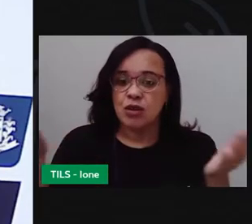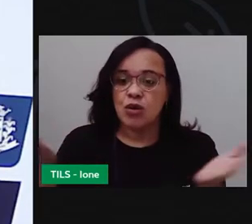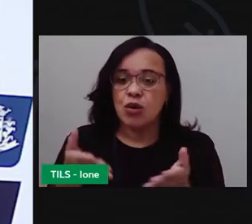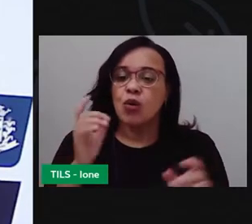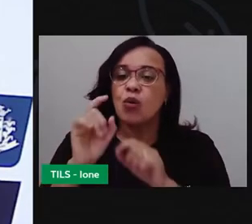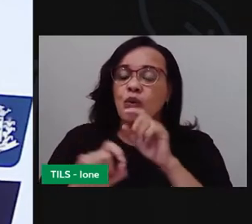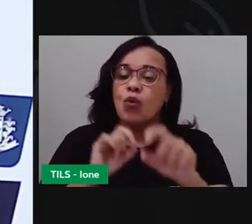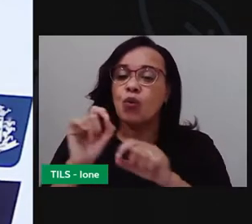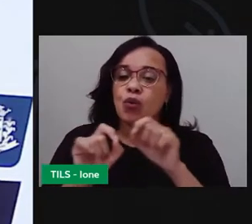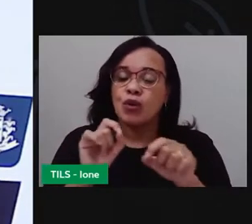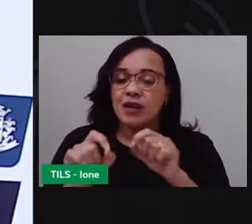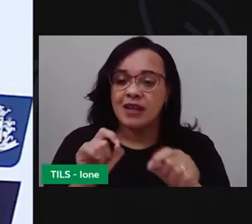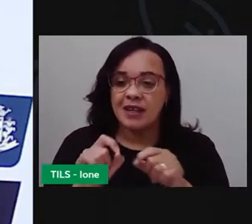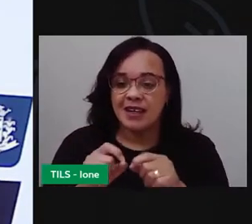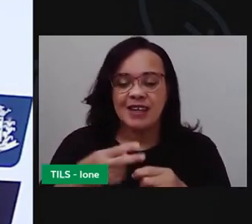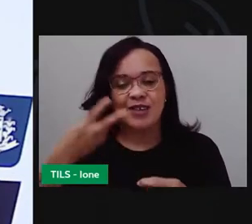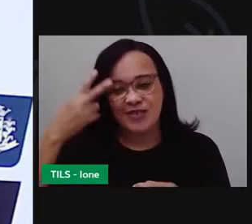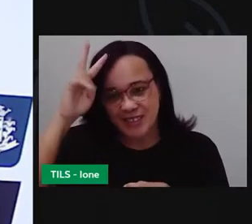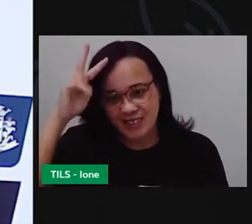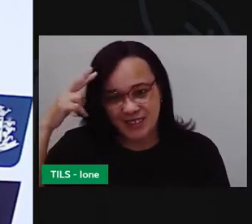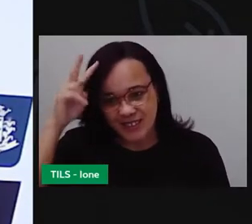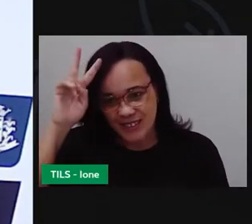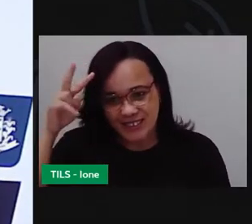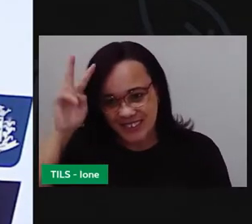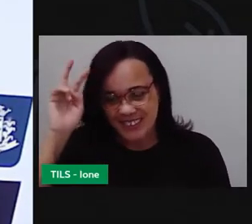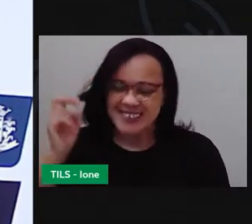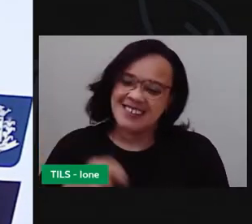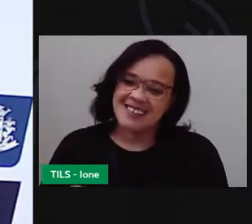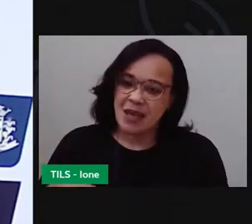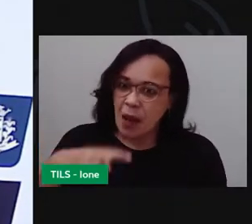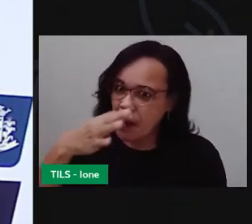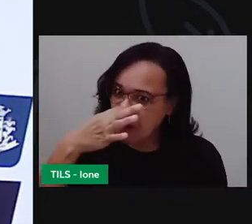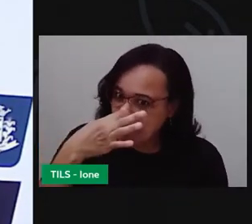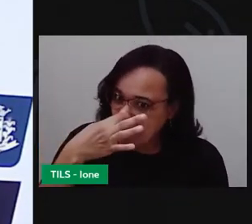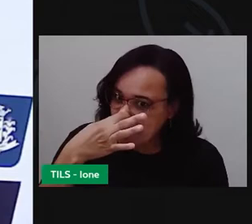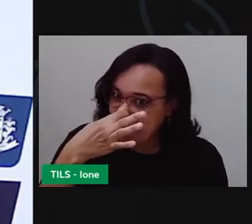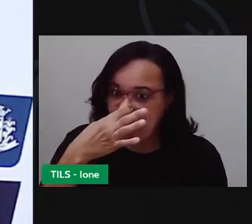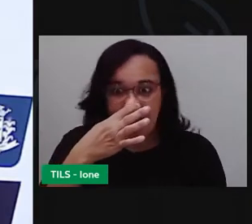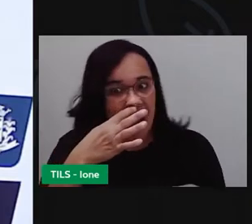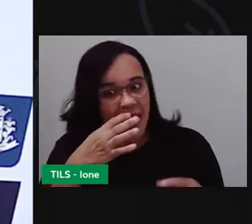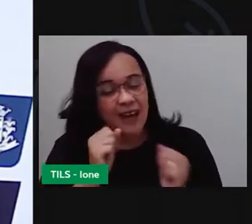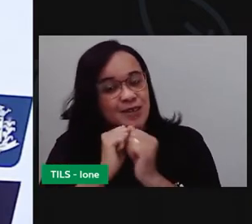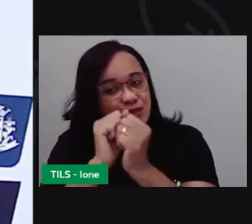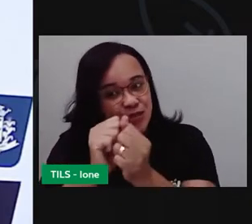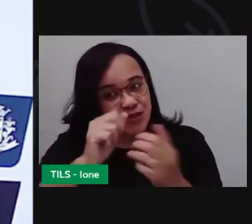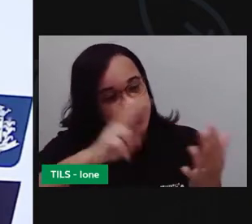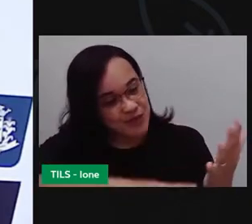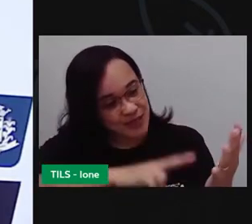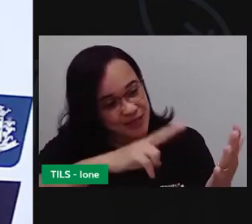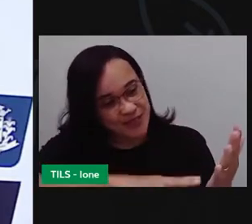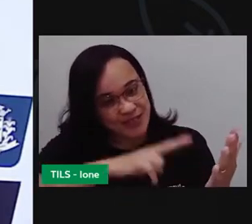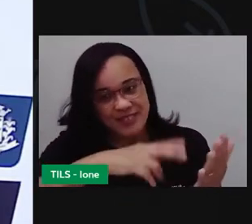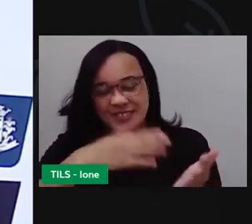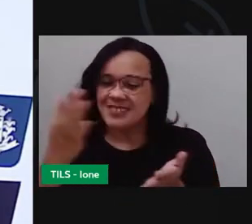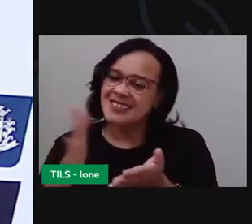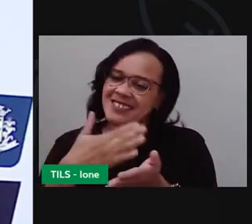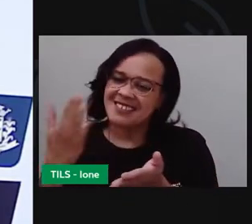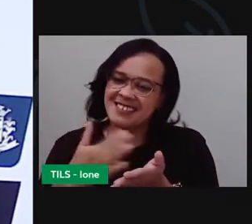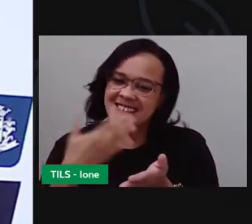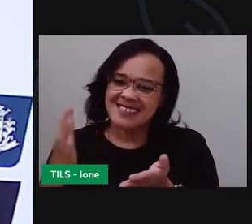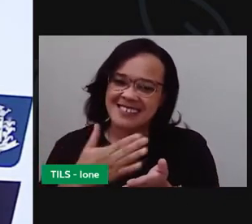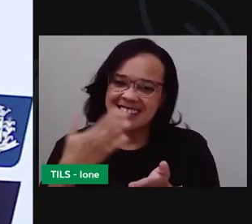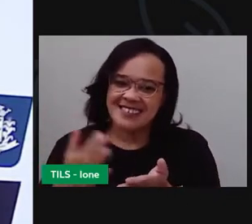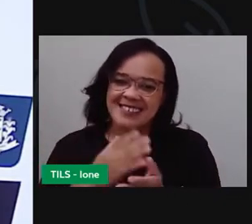historinha para a gente apreciar, fazer a leitura juntos aqui. Nesse